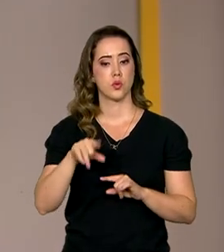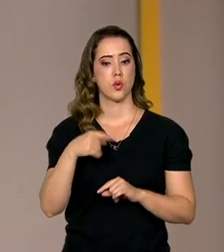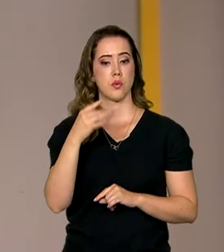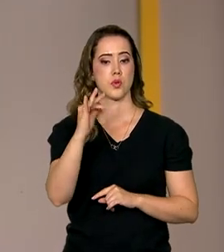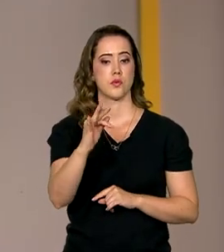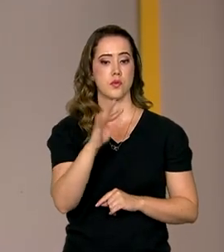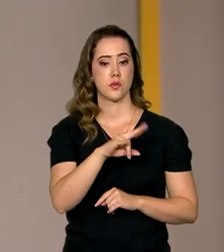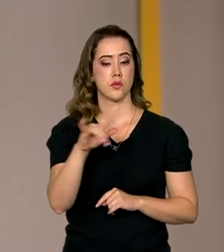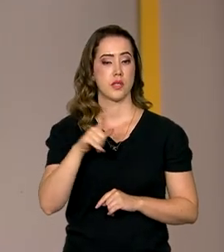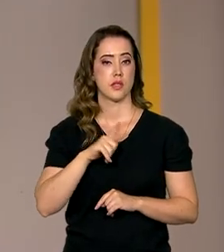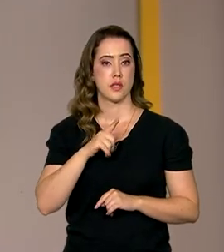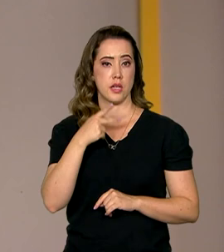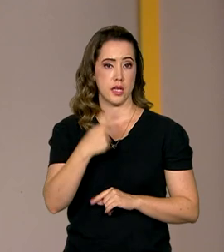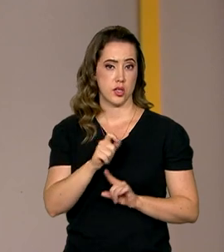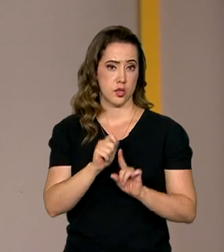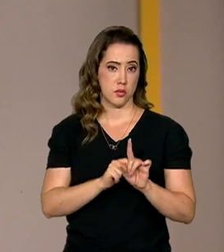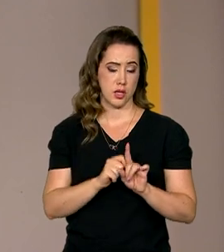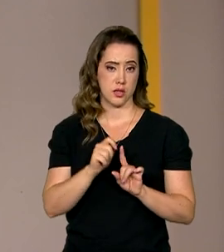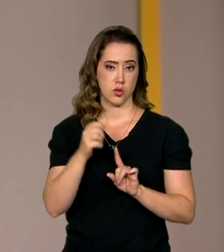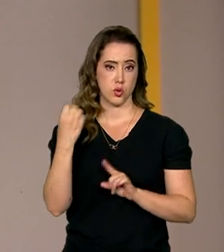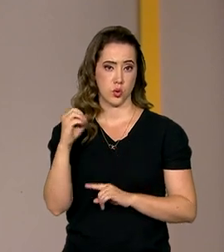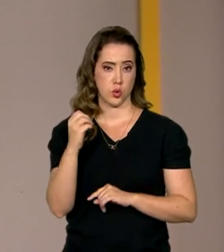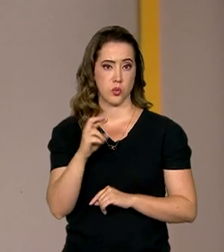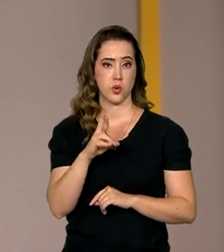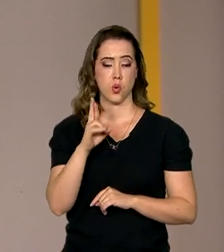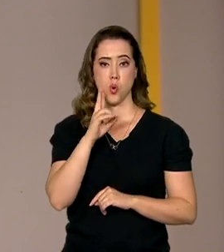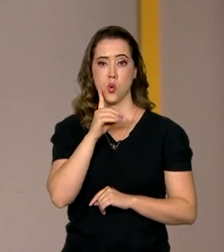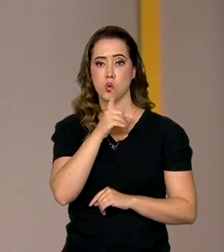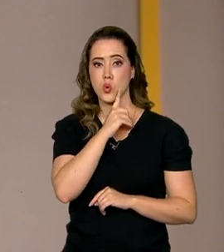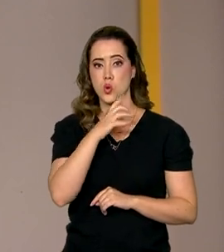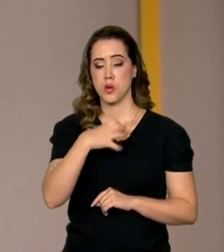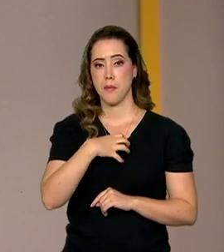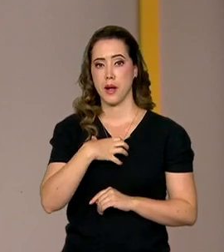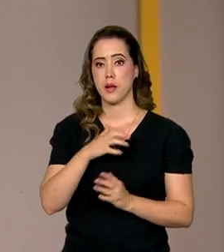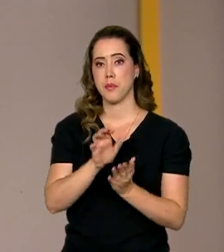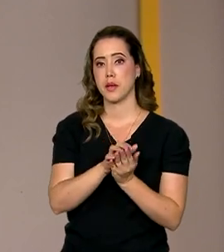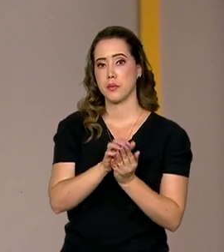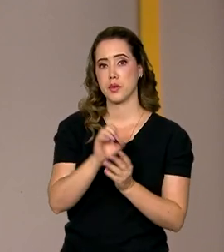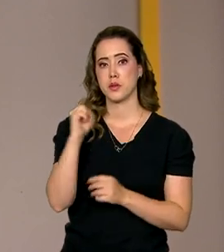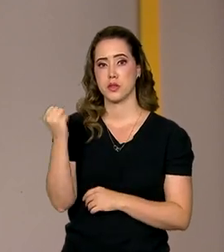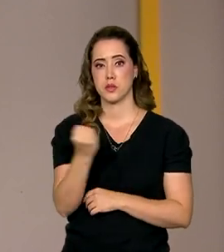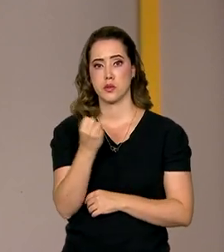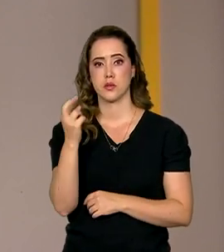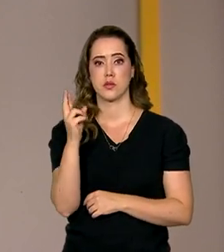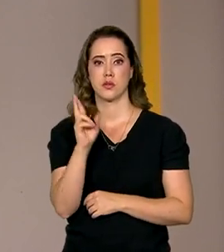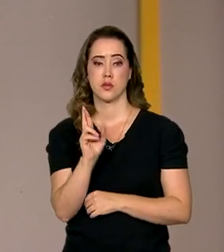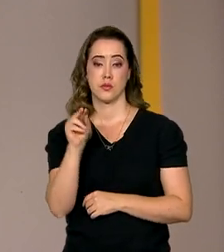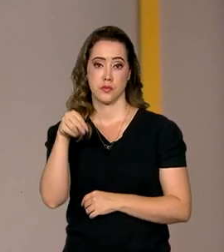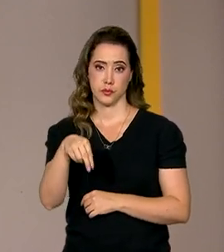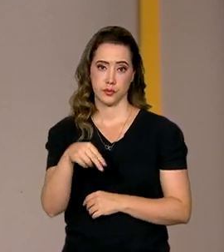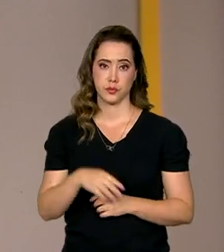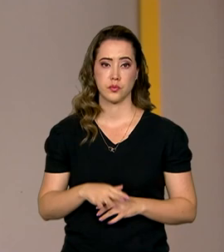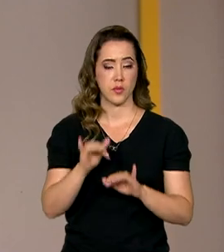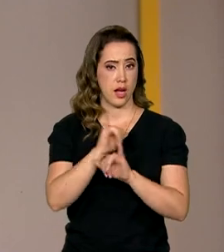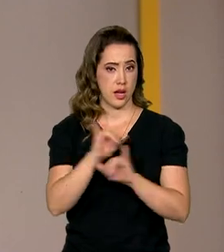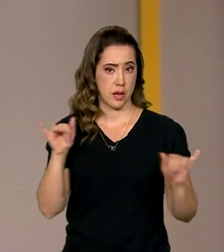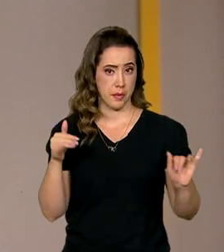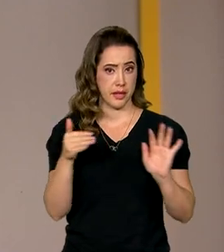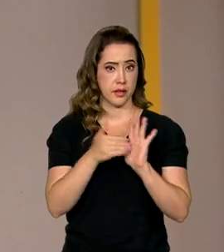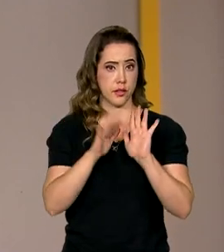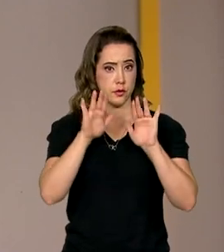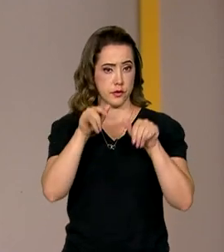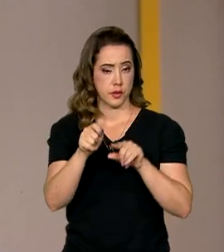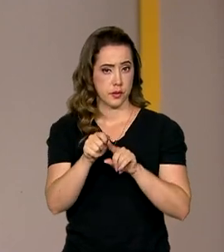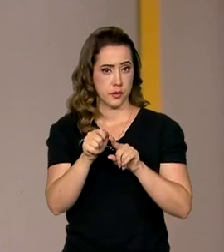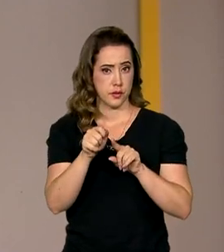serem atendidos ainda este mês de outubro são Rondônia, Bahia, Pernambuco, Sergipe e Rio Grande do Norte. A campanha ocorre